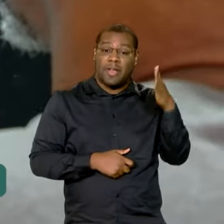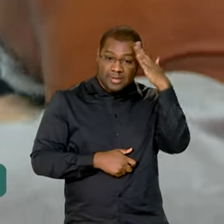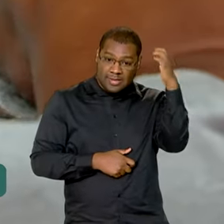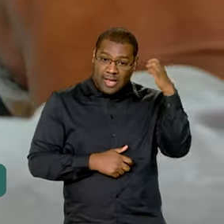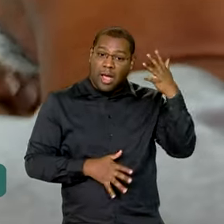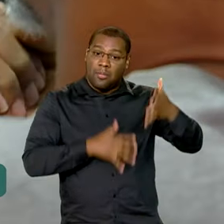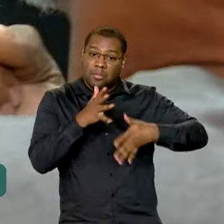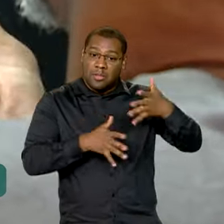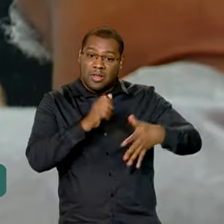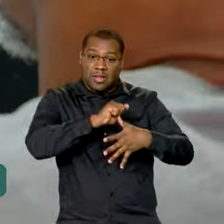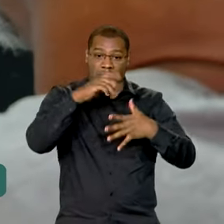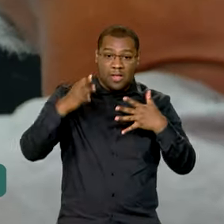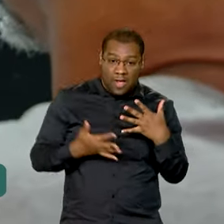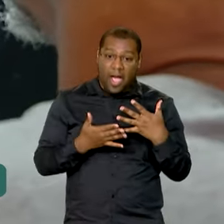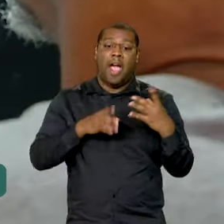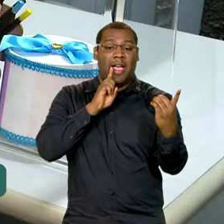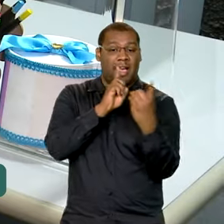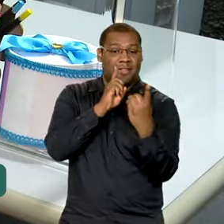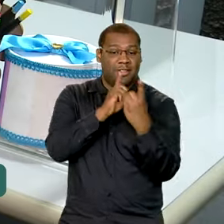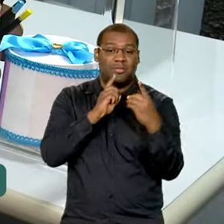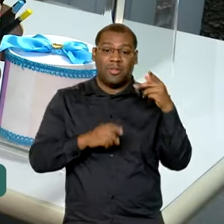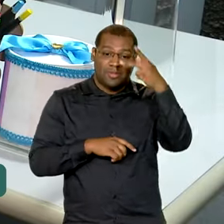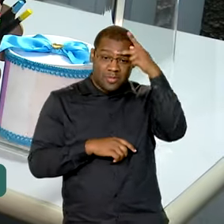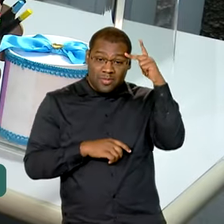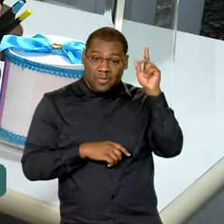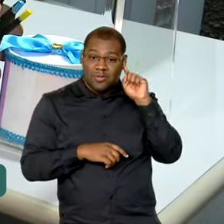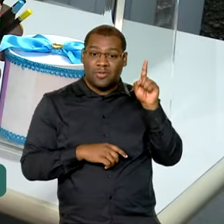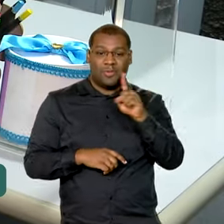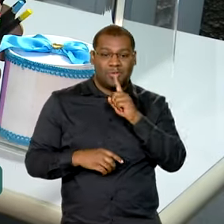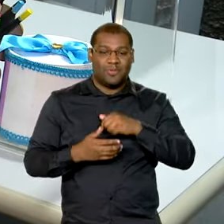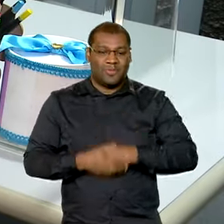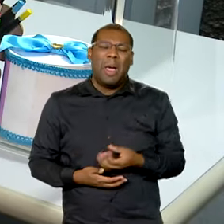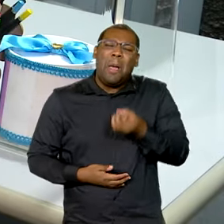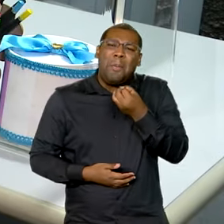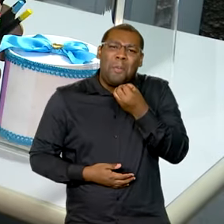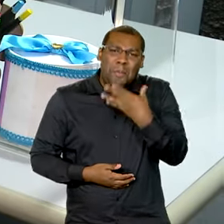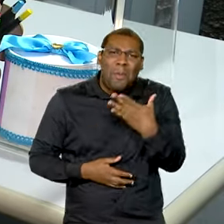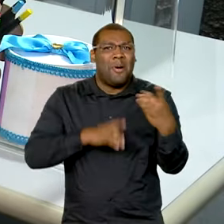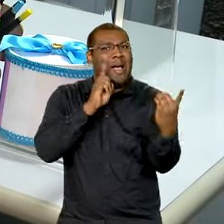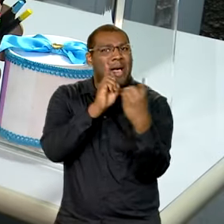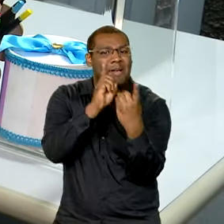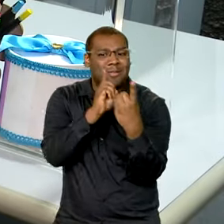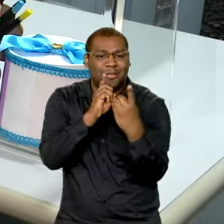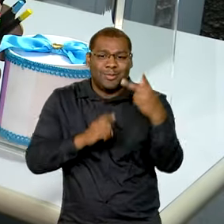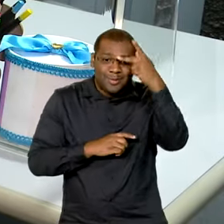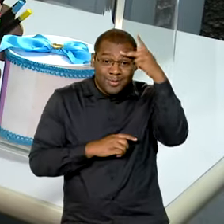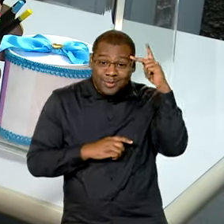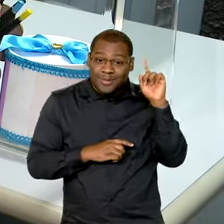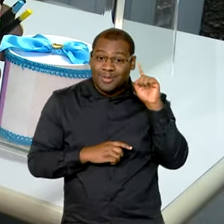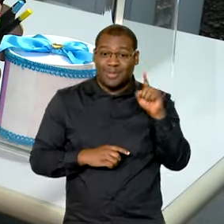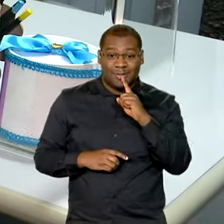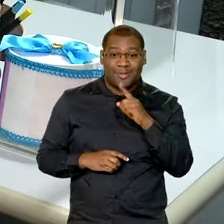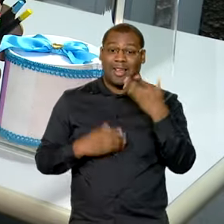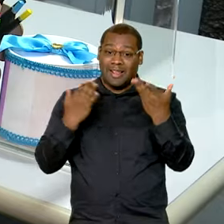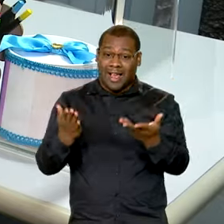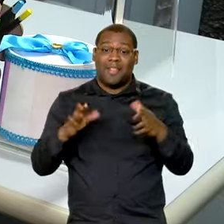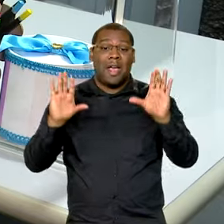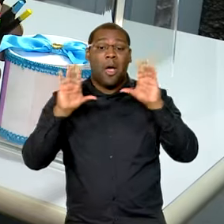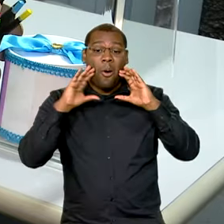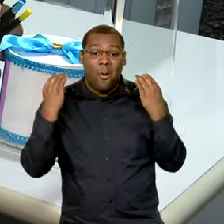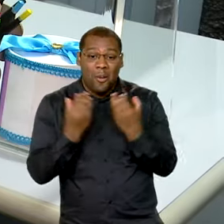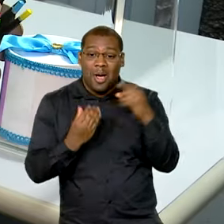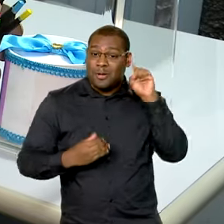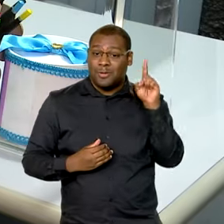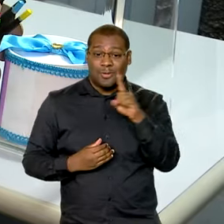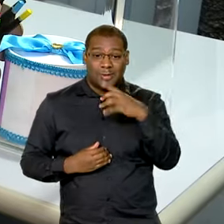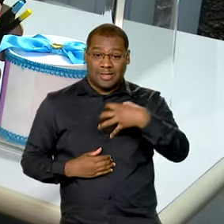atender pessoas com deficiência auditiva. Coisa boa é atender o surdo, porque eles ficam muito felizes quando eles chegam